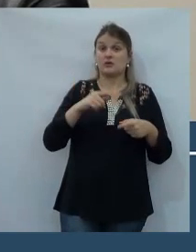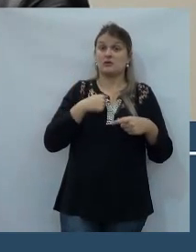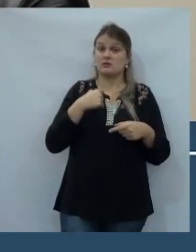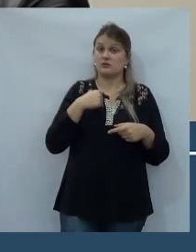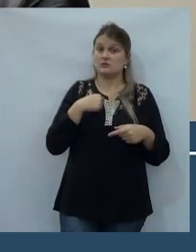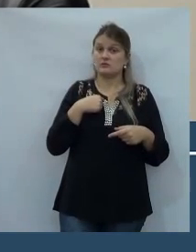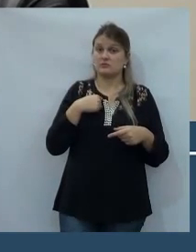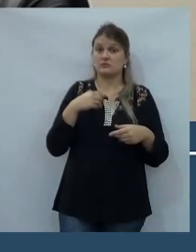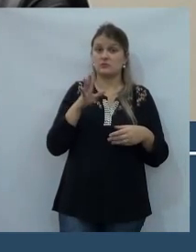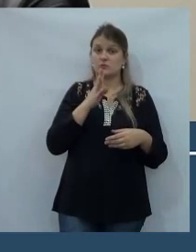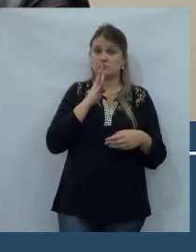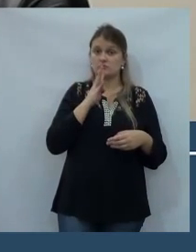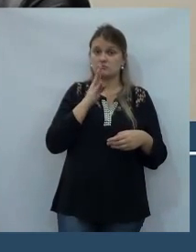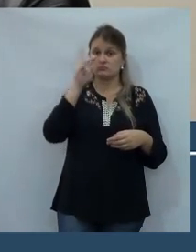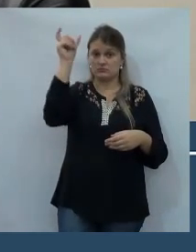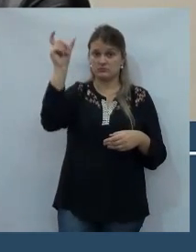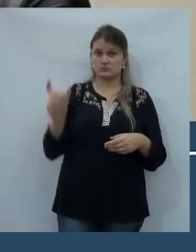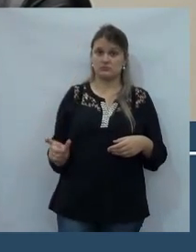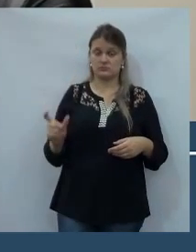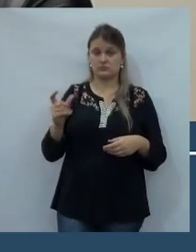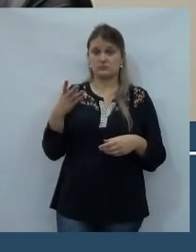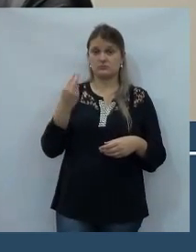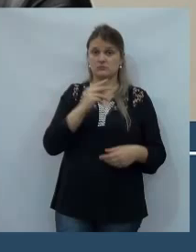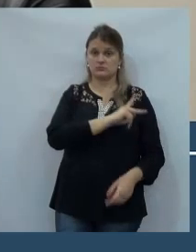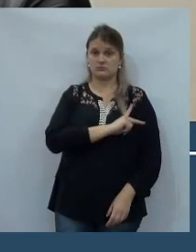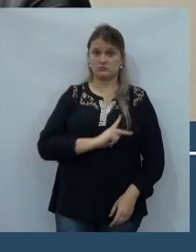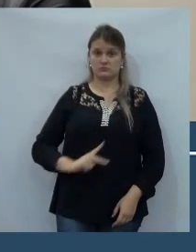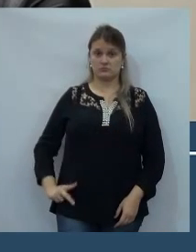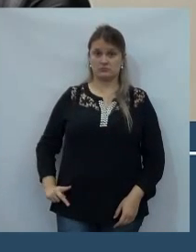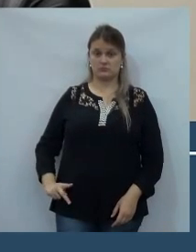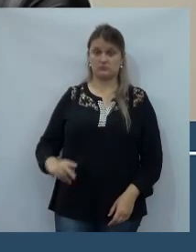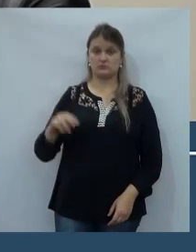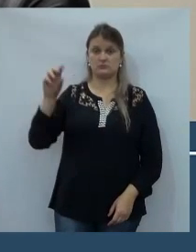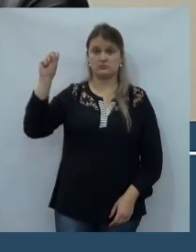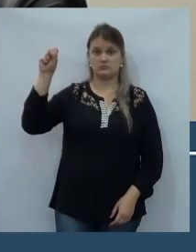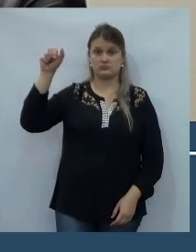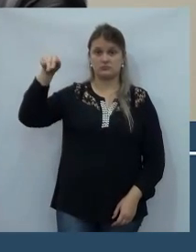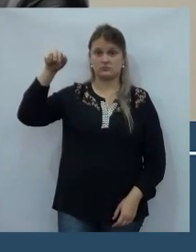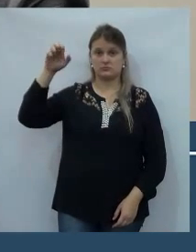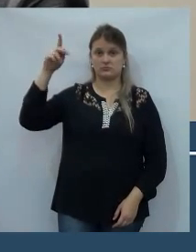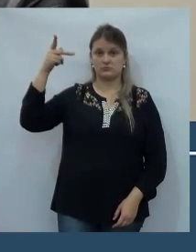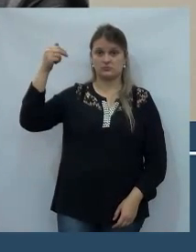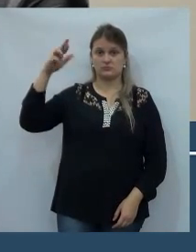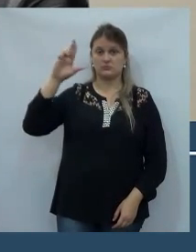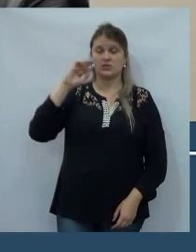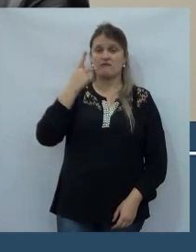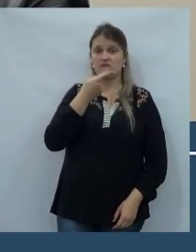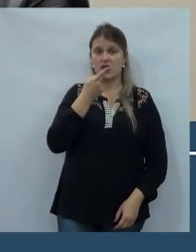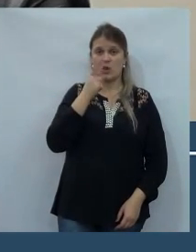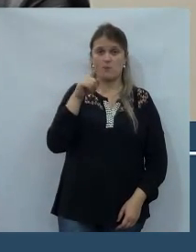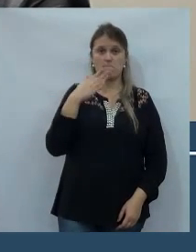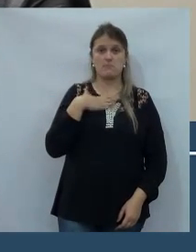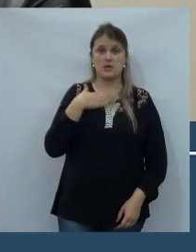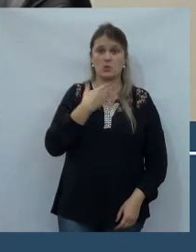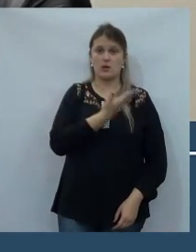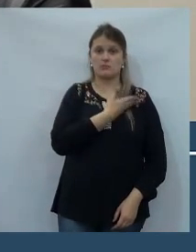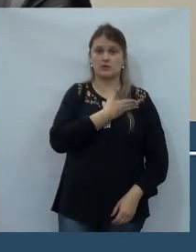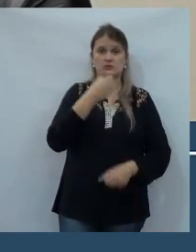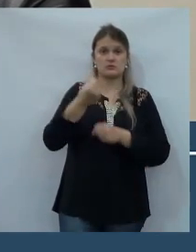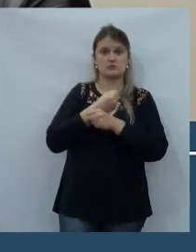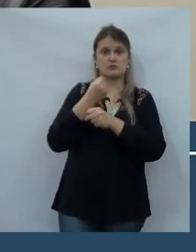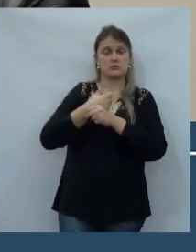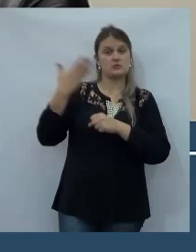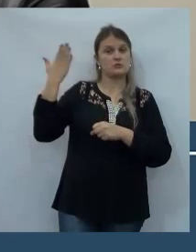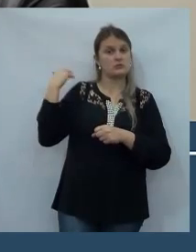conheço e muito o presidente atual da Sanepar. Vou dizer que é meu amigo de muitos e muitos